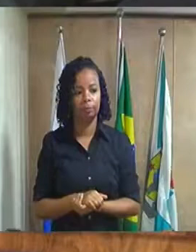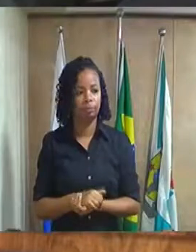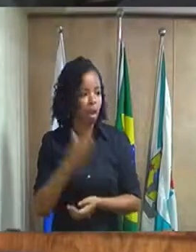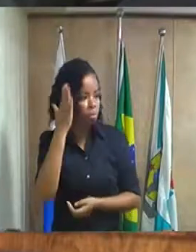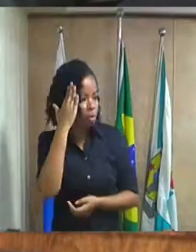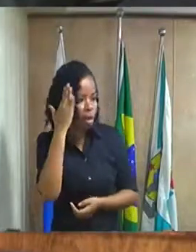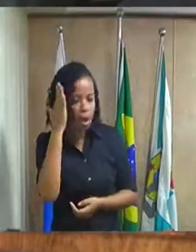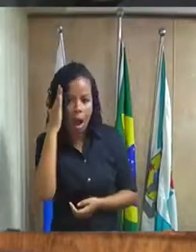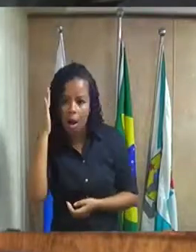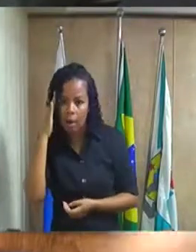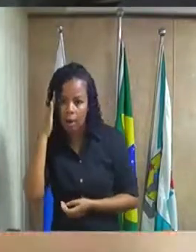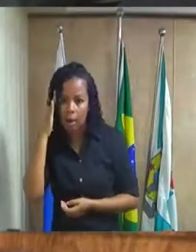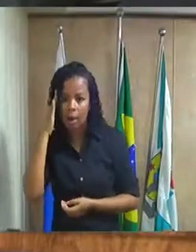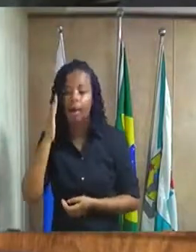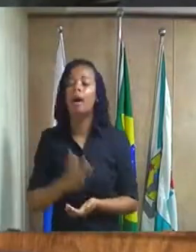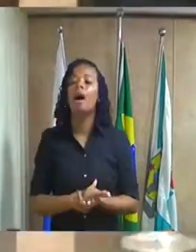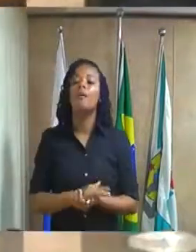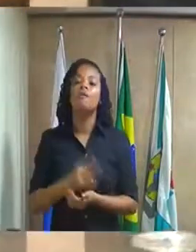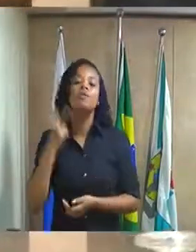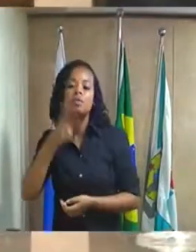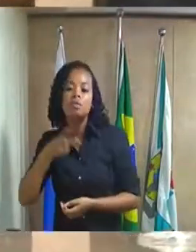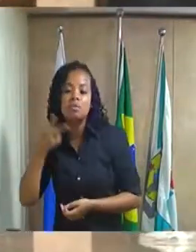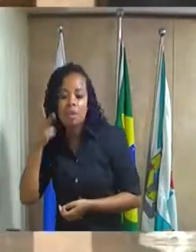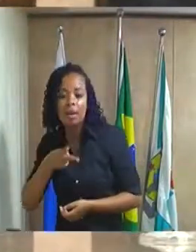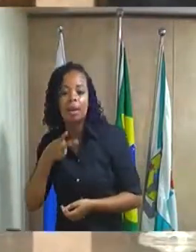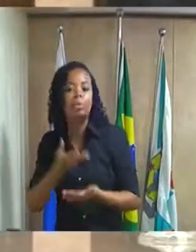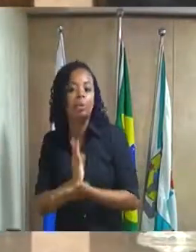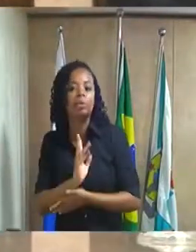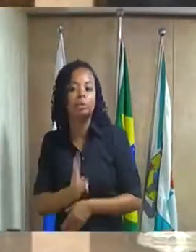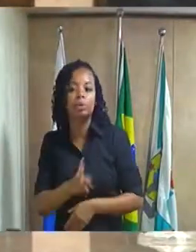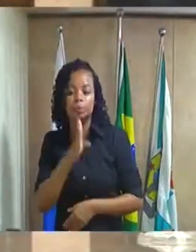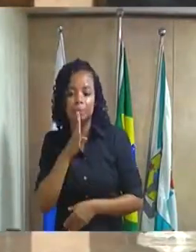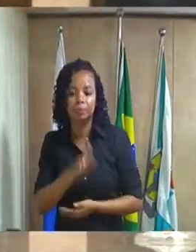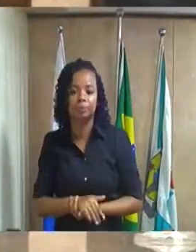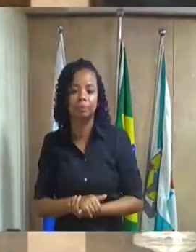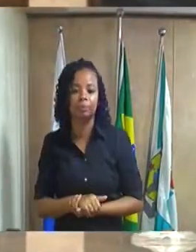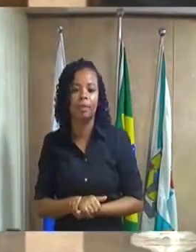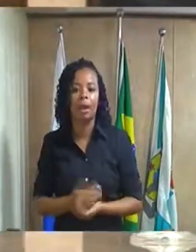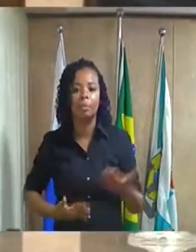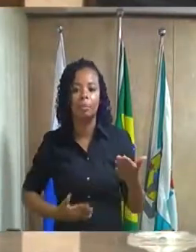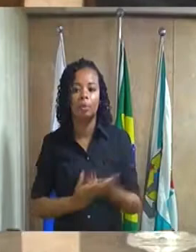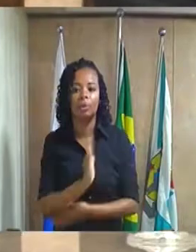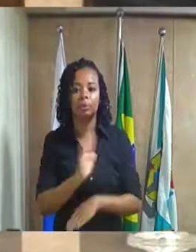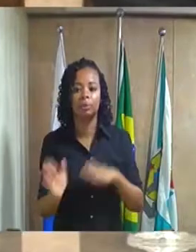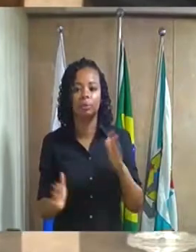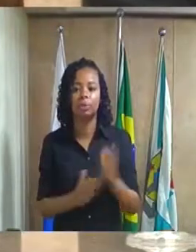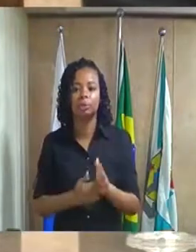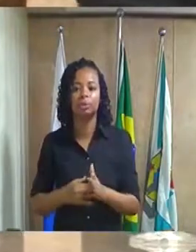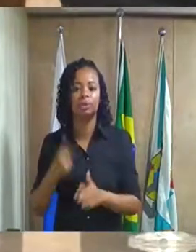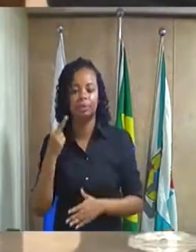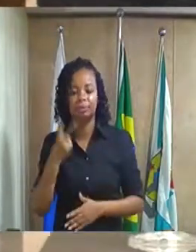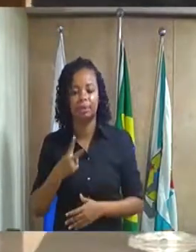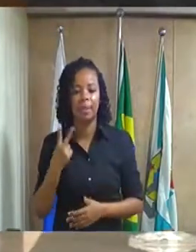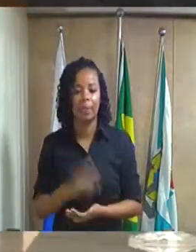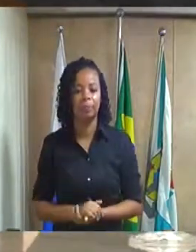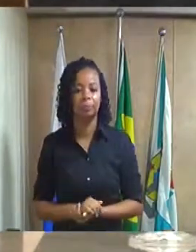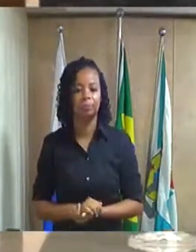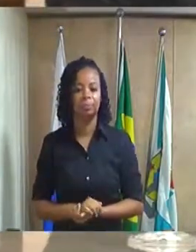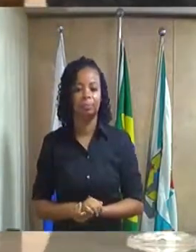aqueles que aprovam permaneçam como estão aprovado por unanimidade